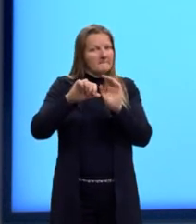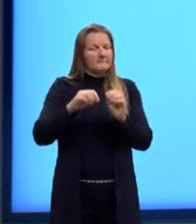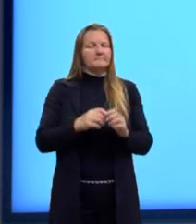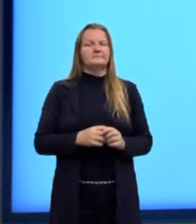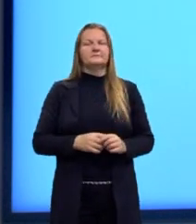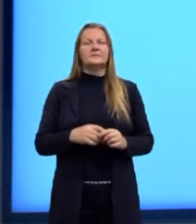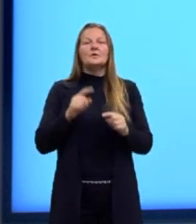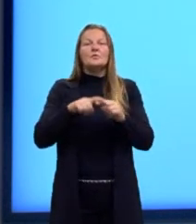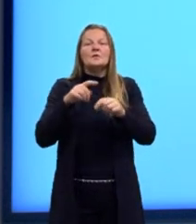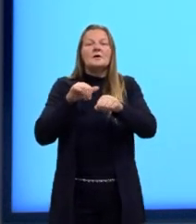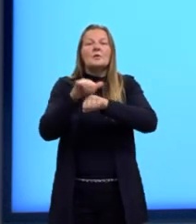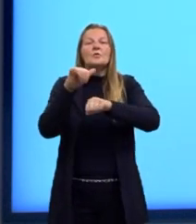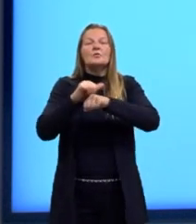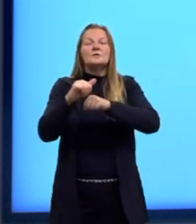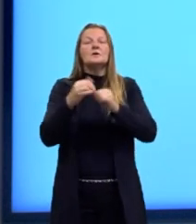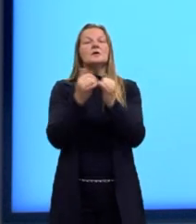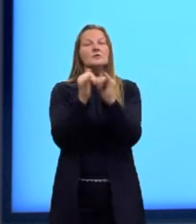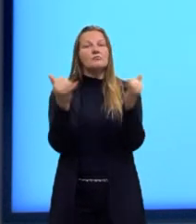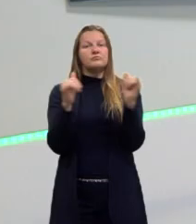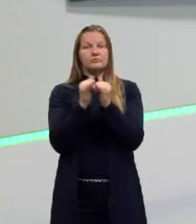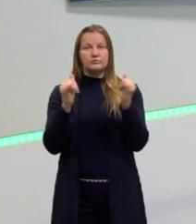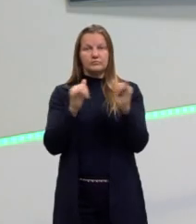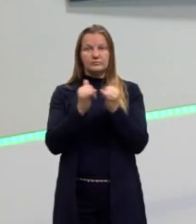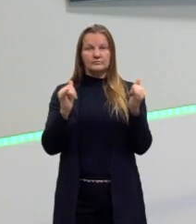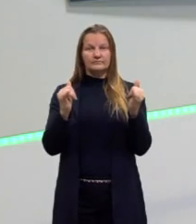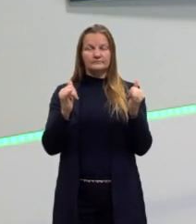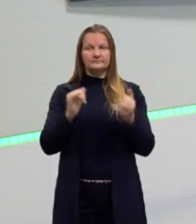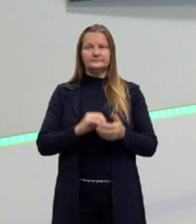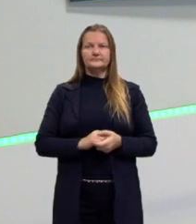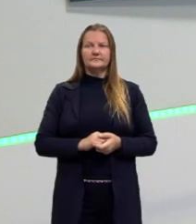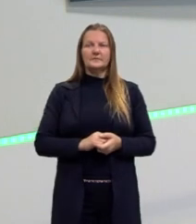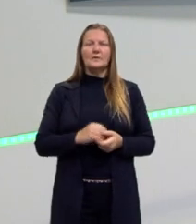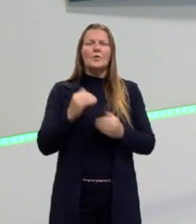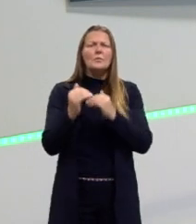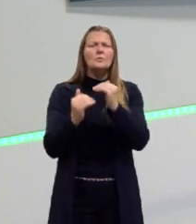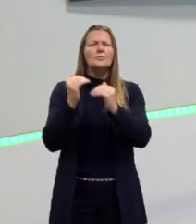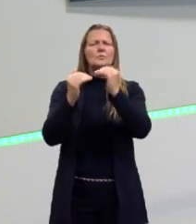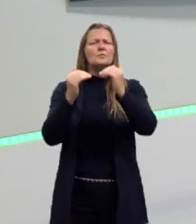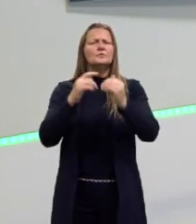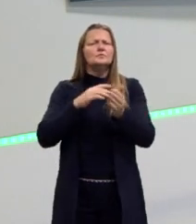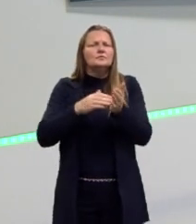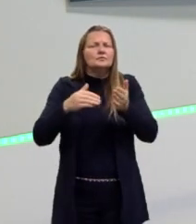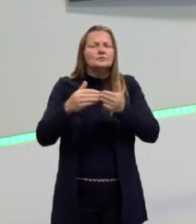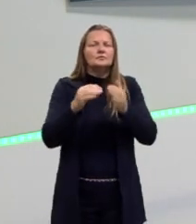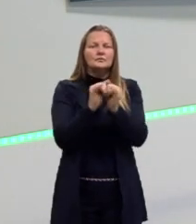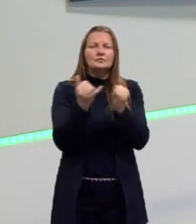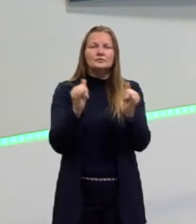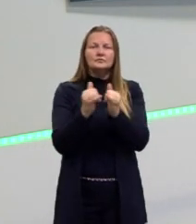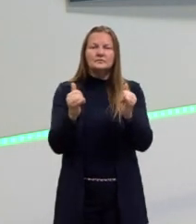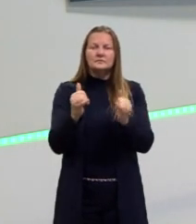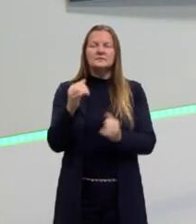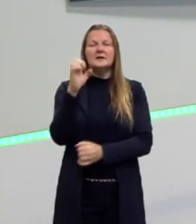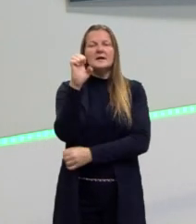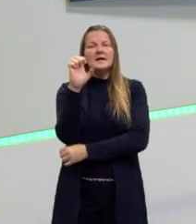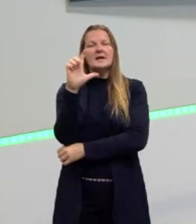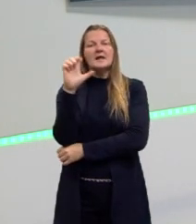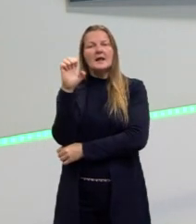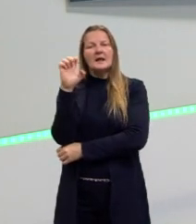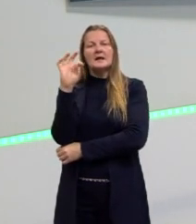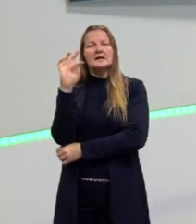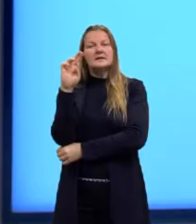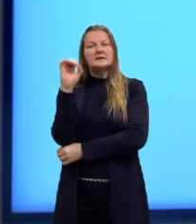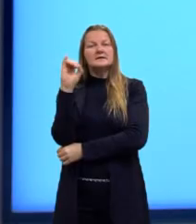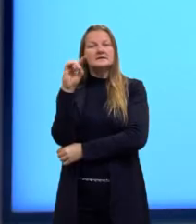acontecia a nossa eletrização, né? A gente viu os processos também de eletrização. Mas e o